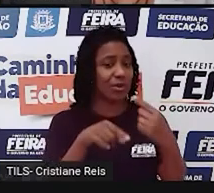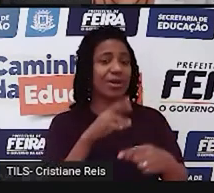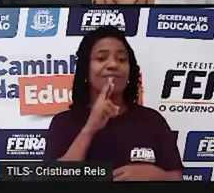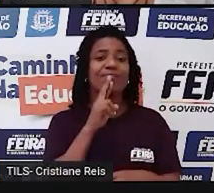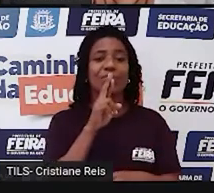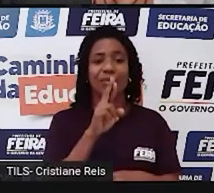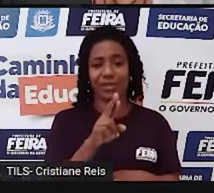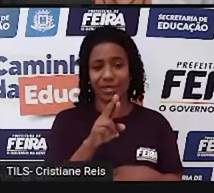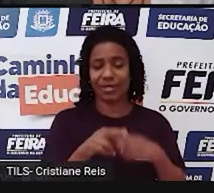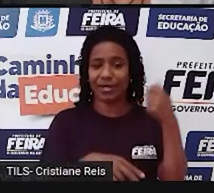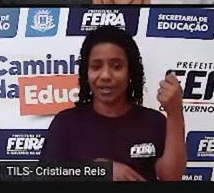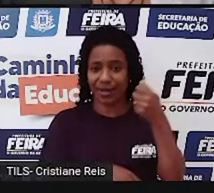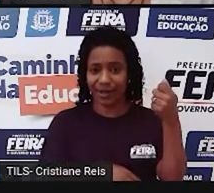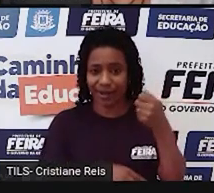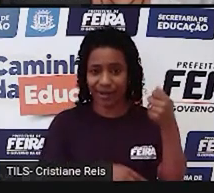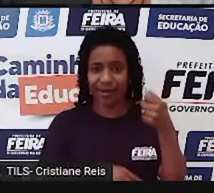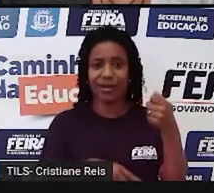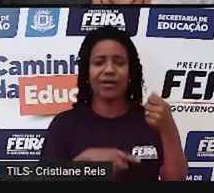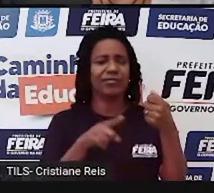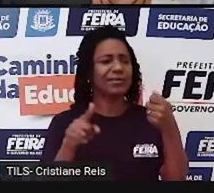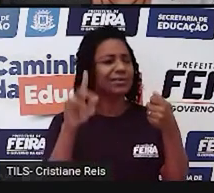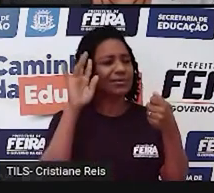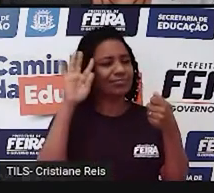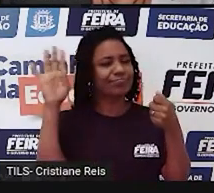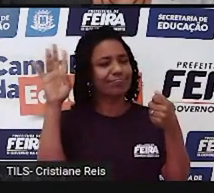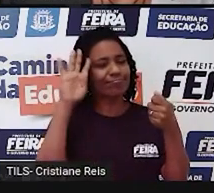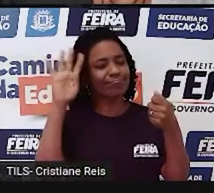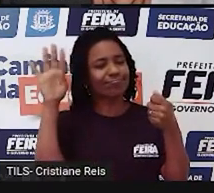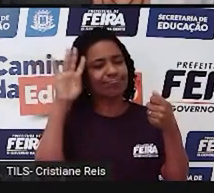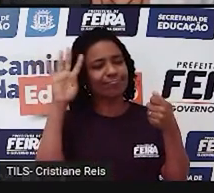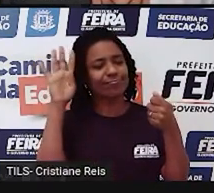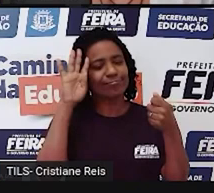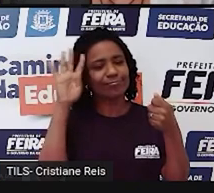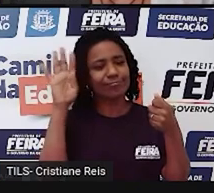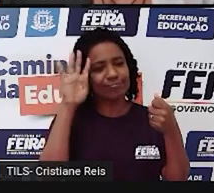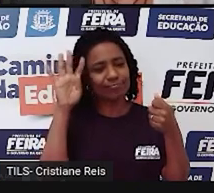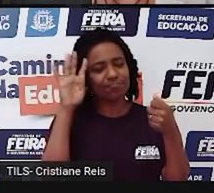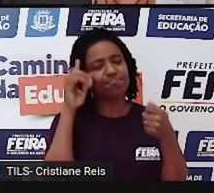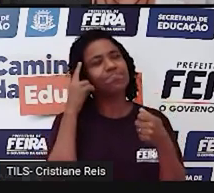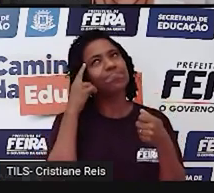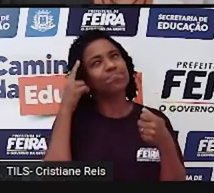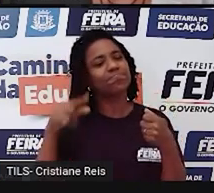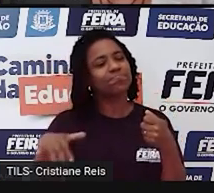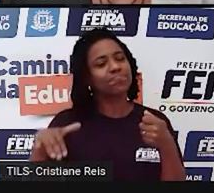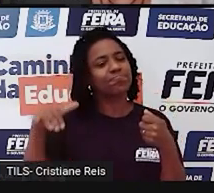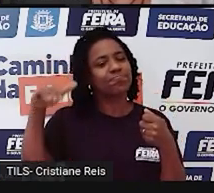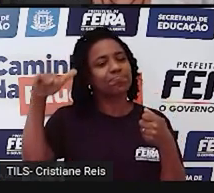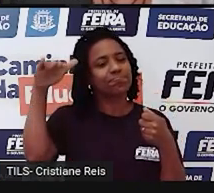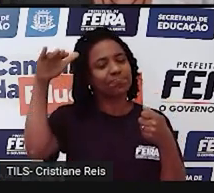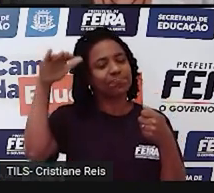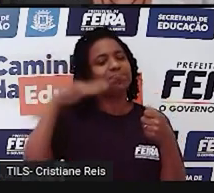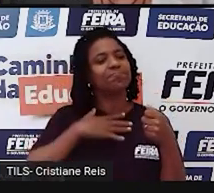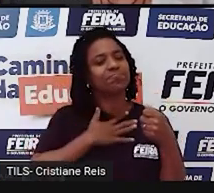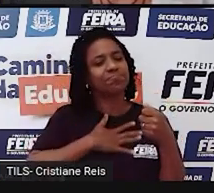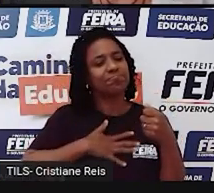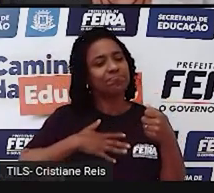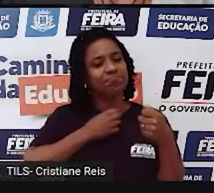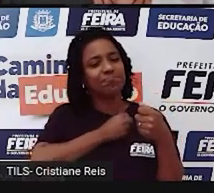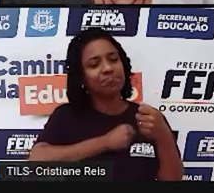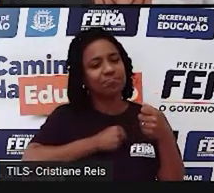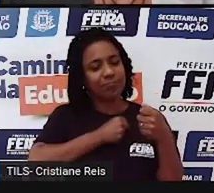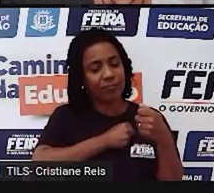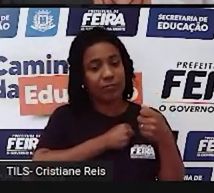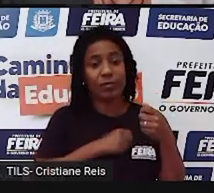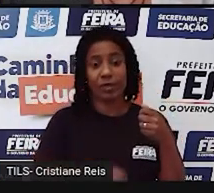música trazem memórias afetivas para você? Registre as palavras em inglês que você desconhece